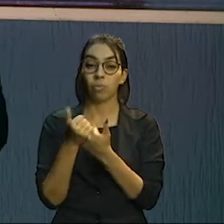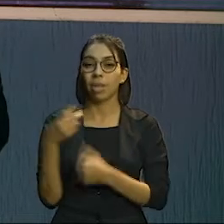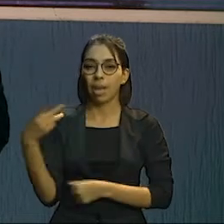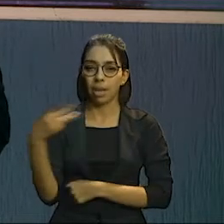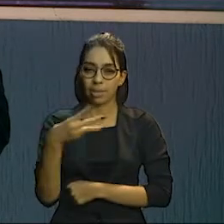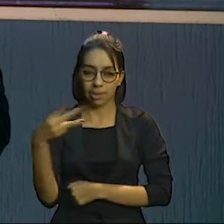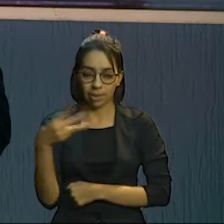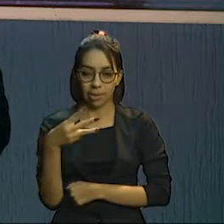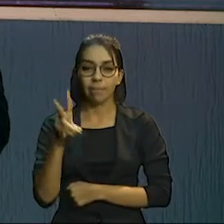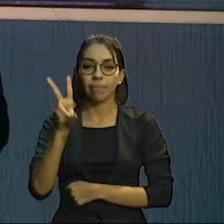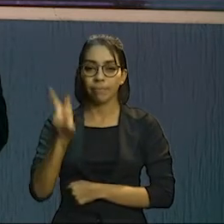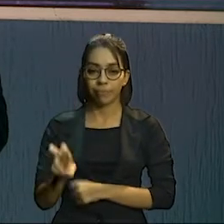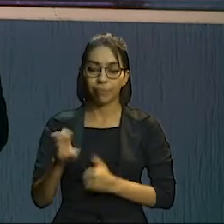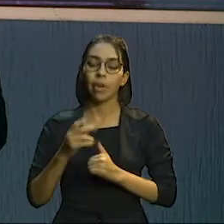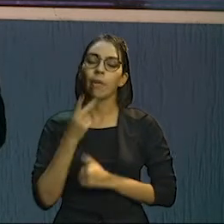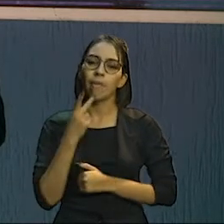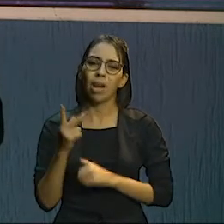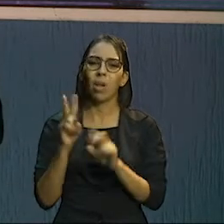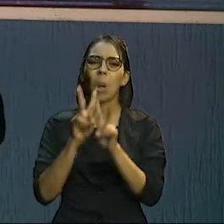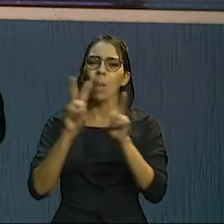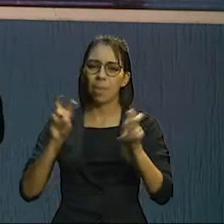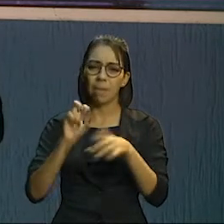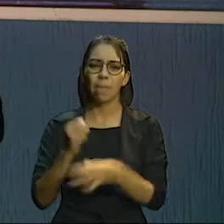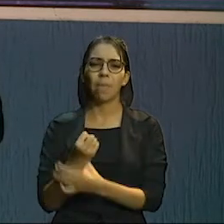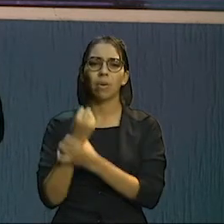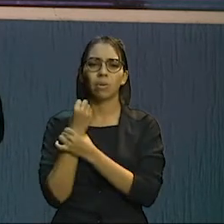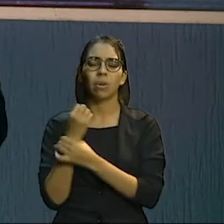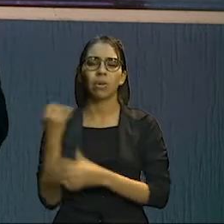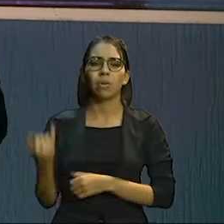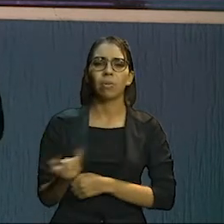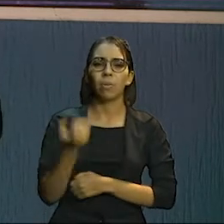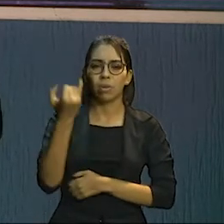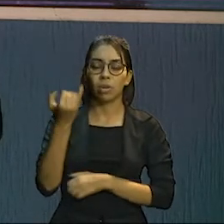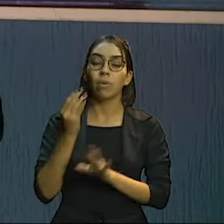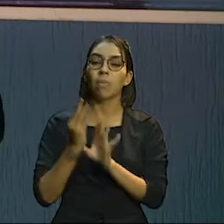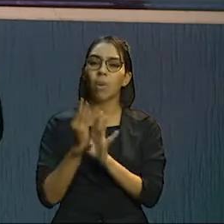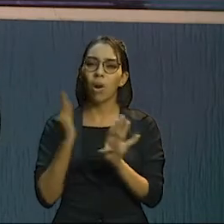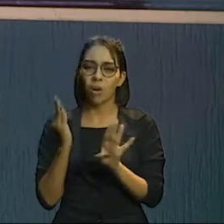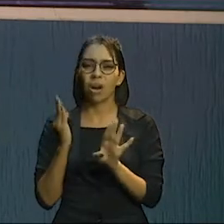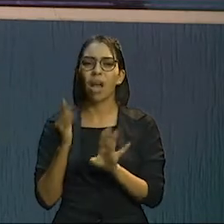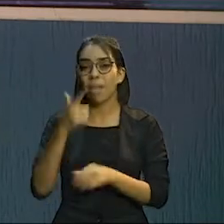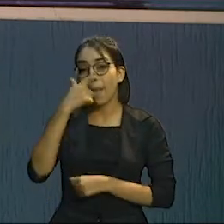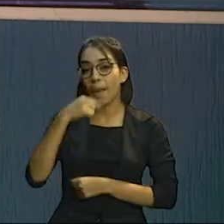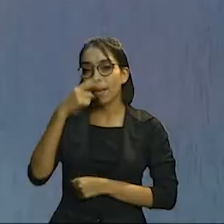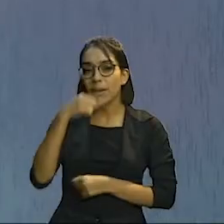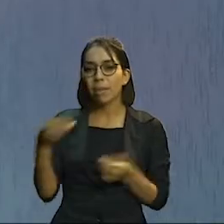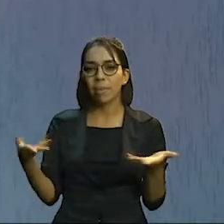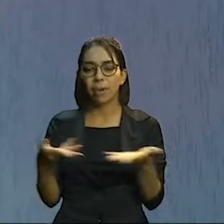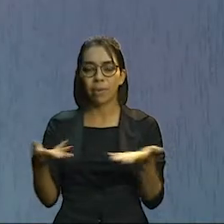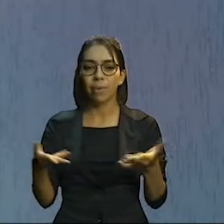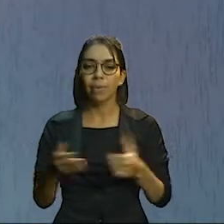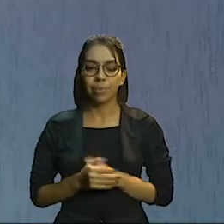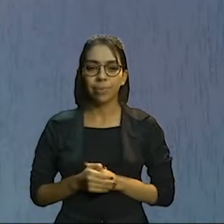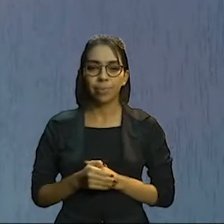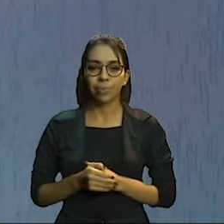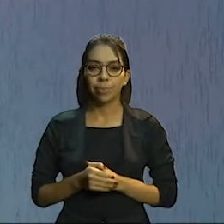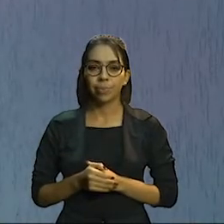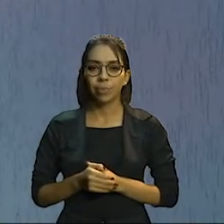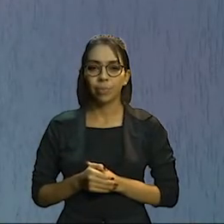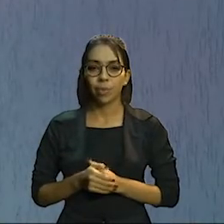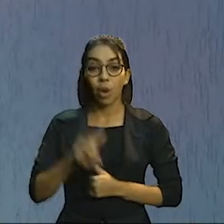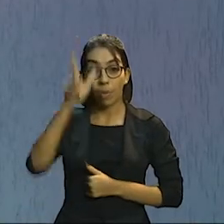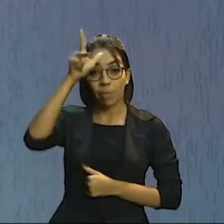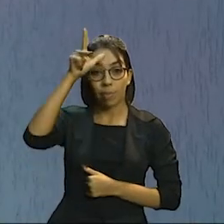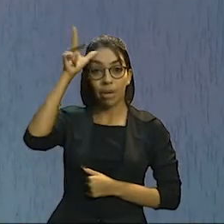reforçou a importância da vacinação para a proteção diante do aumento de casos de síndrome gripal. O prefeito José